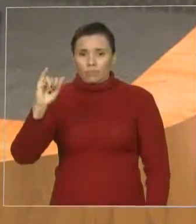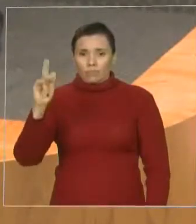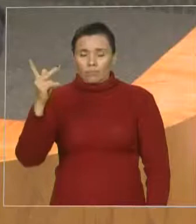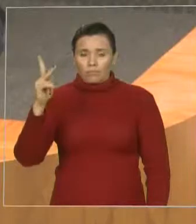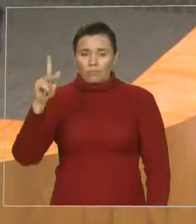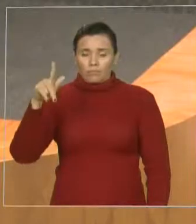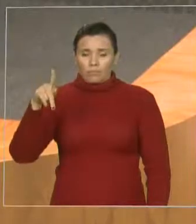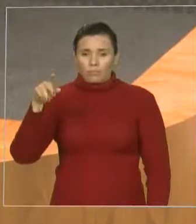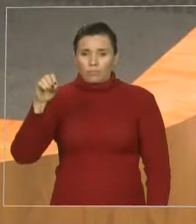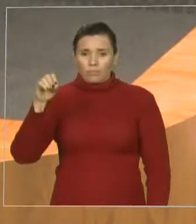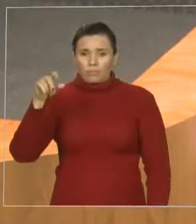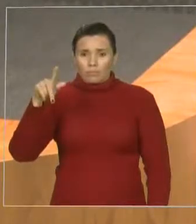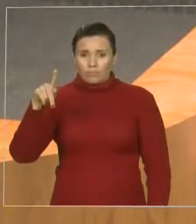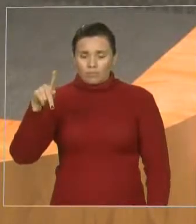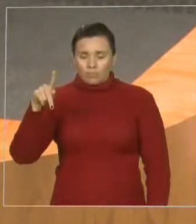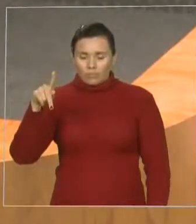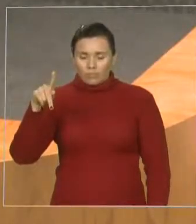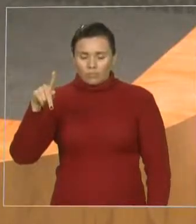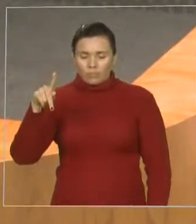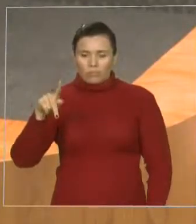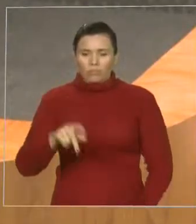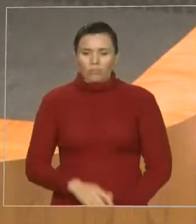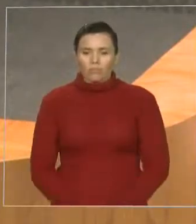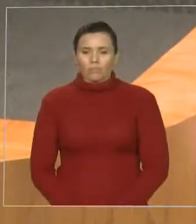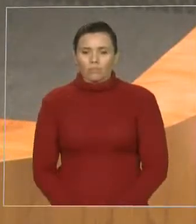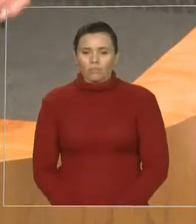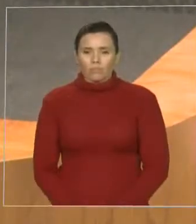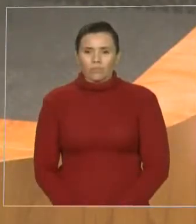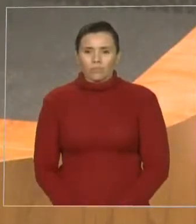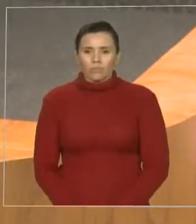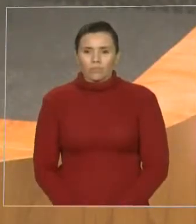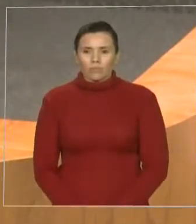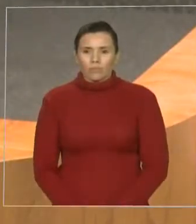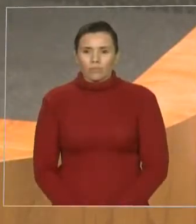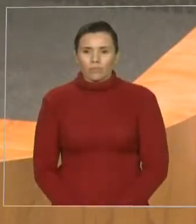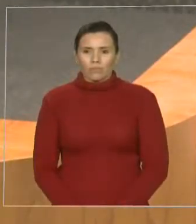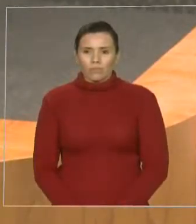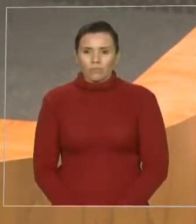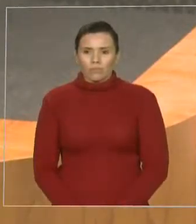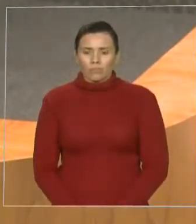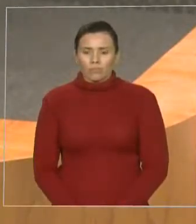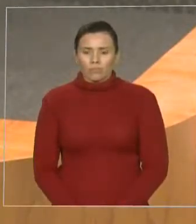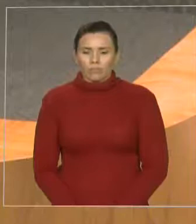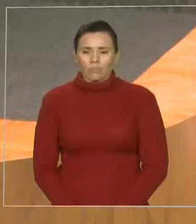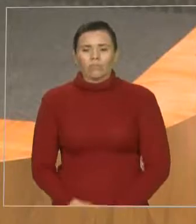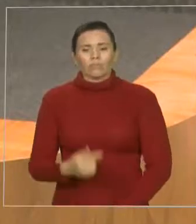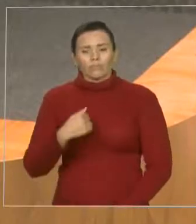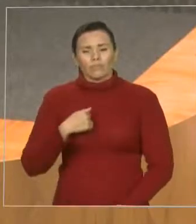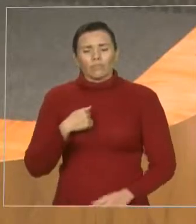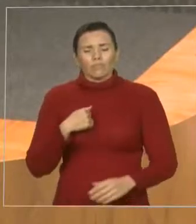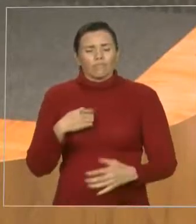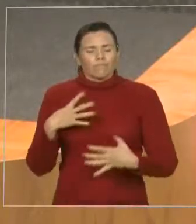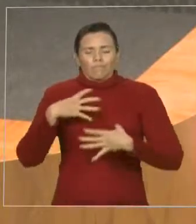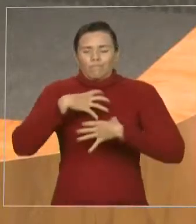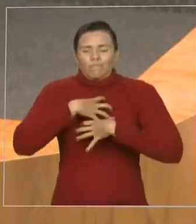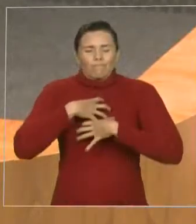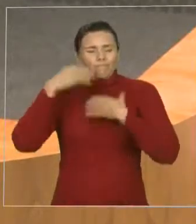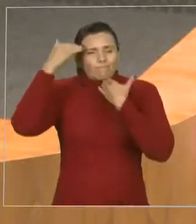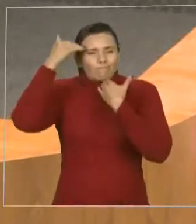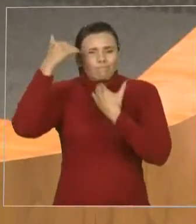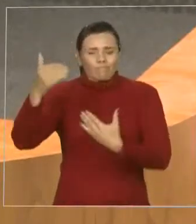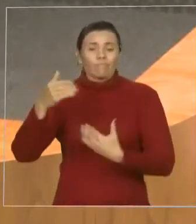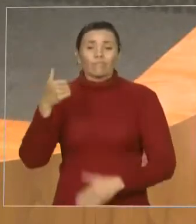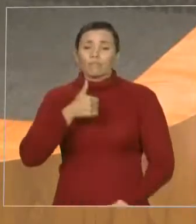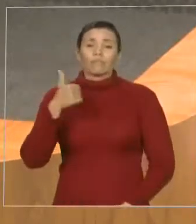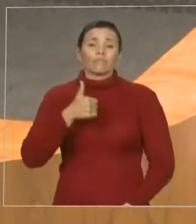hoje, nesta manhã, nós viemos agradecer. Estamos aqui com o sentimento de agradecimento. Primeiro, agradecer ao Poder